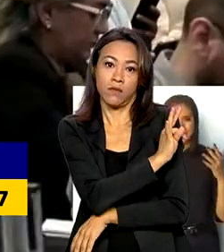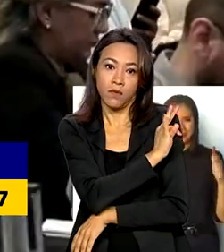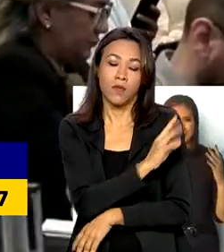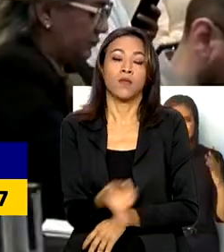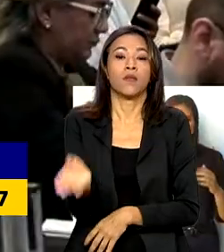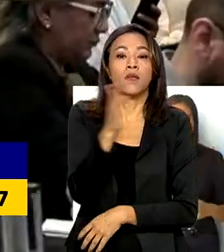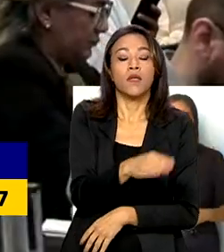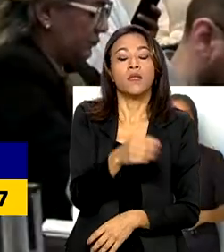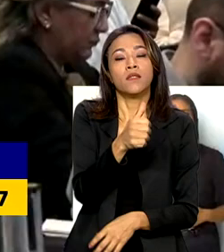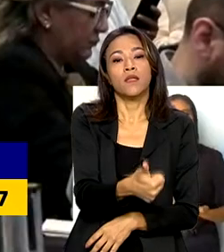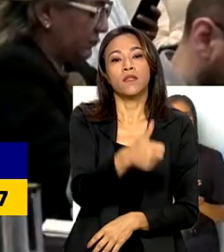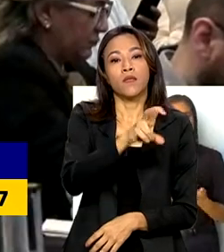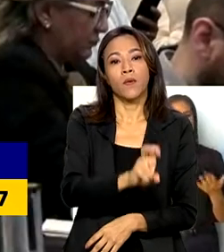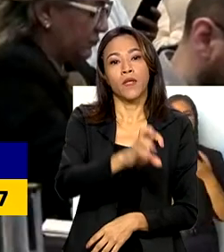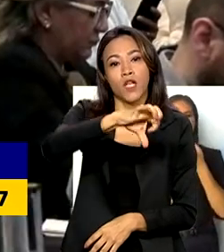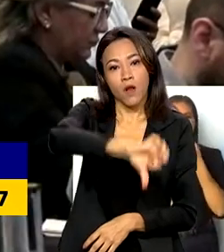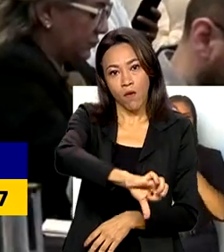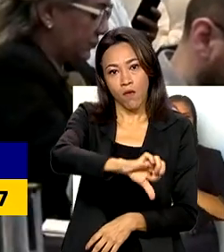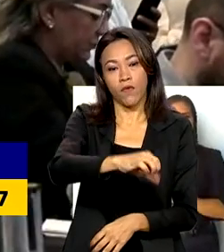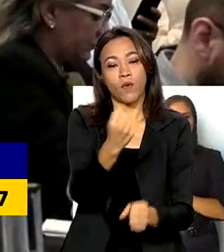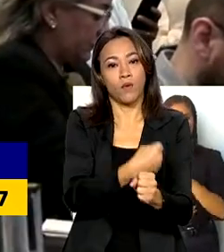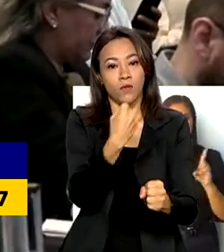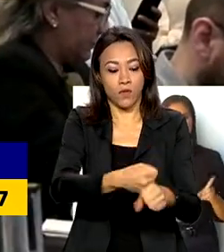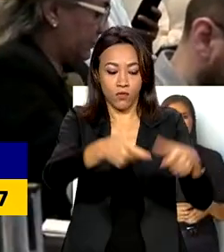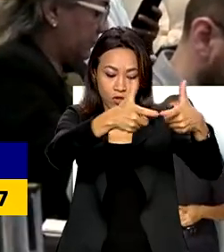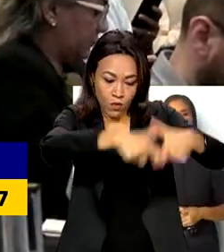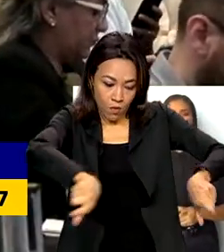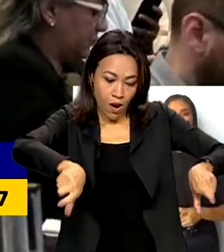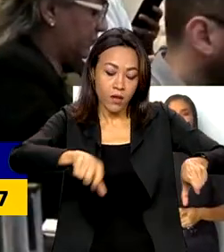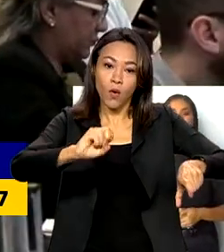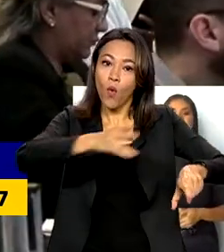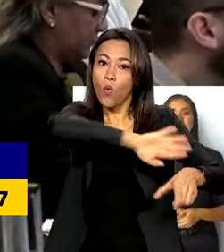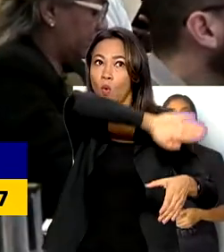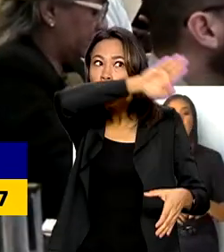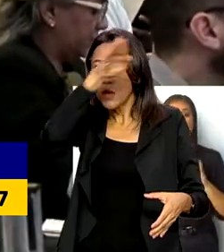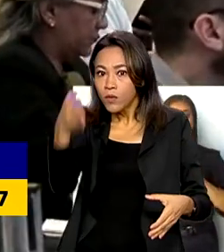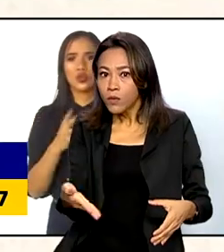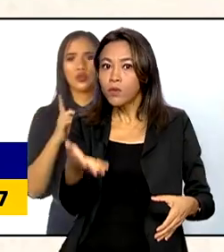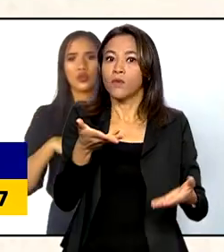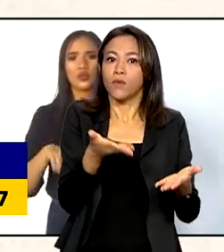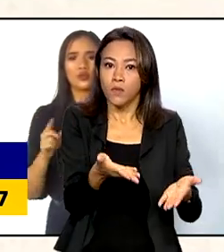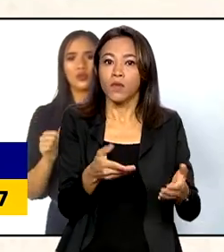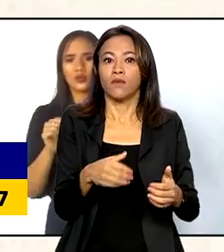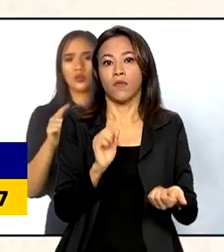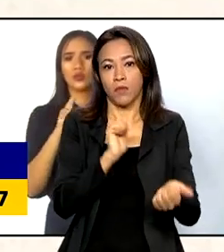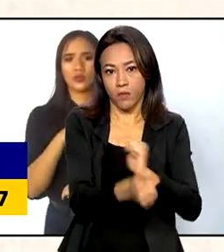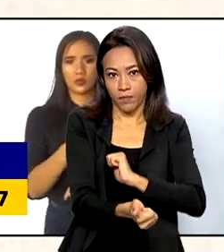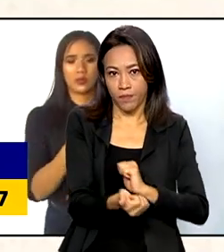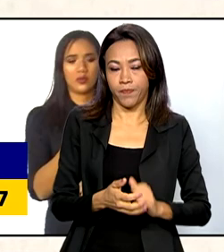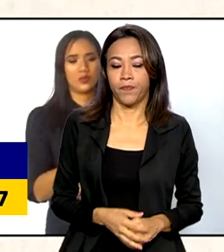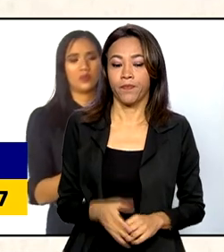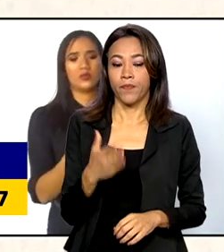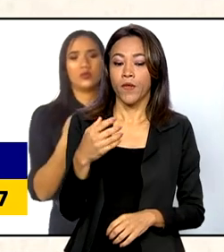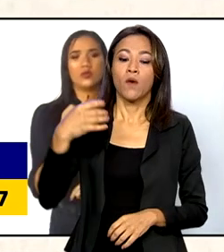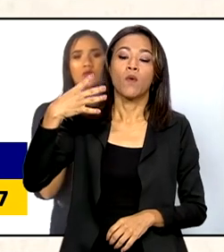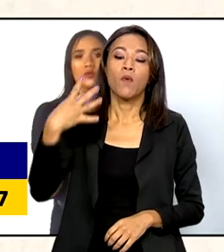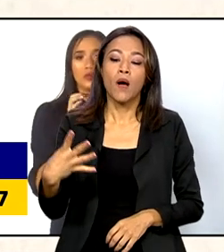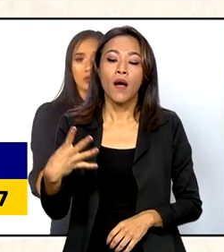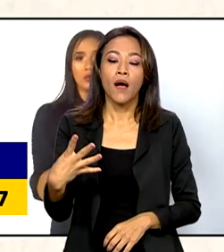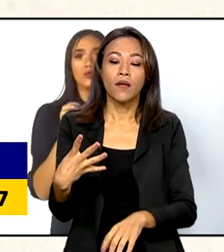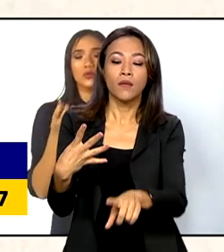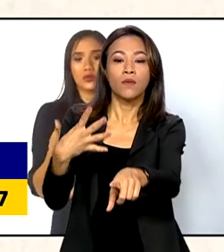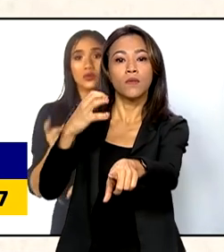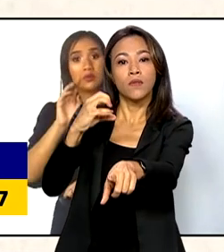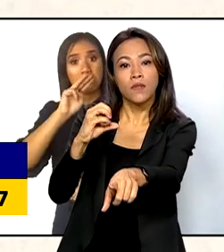159 novas quadras esportivas ou coberturas de quadras. São 406 milhões de reais